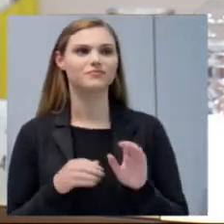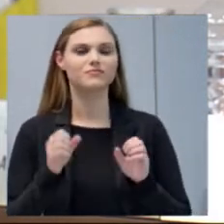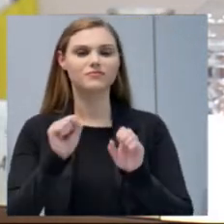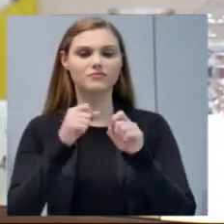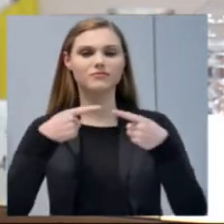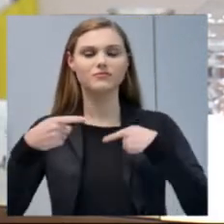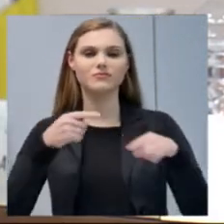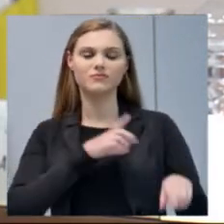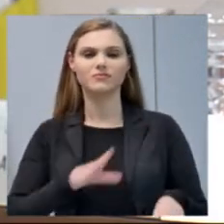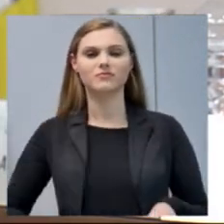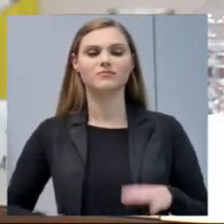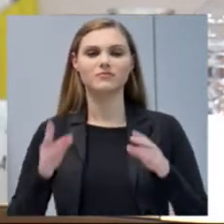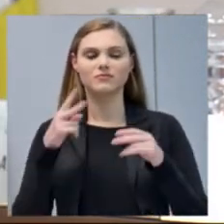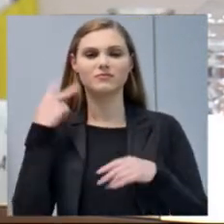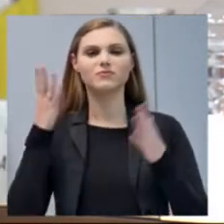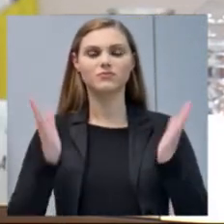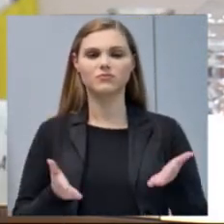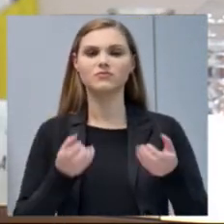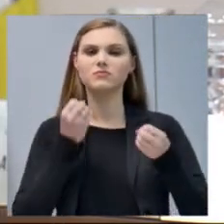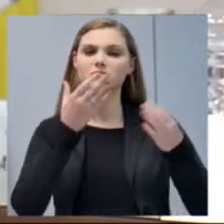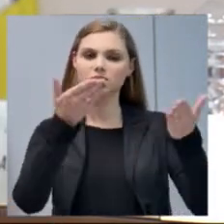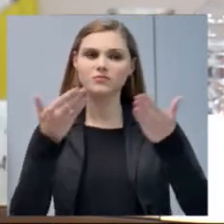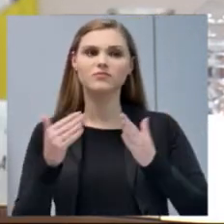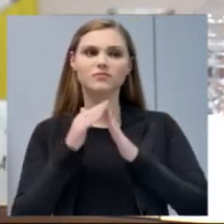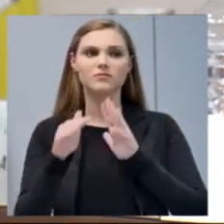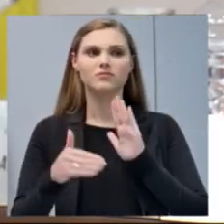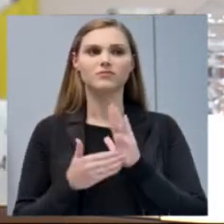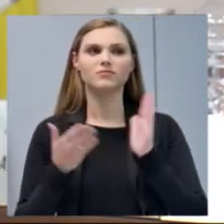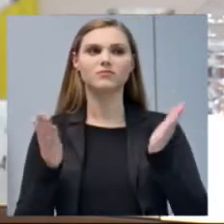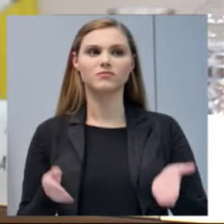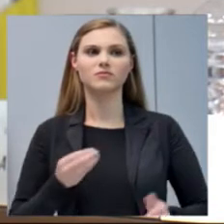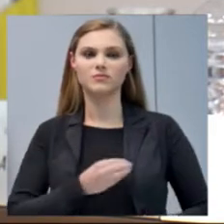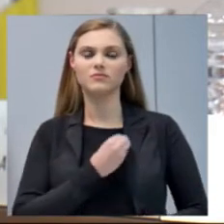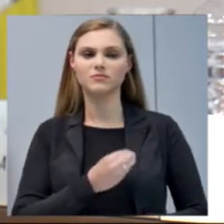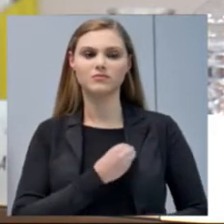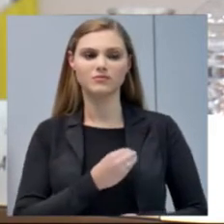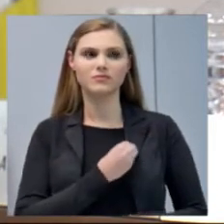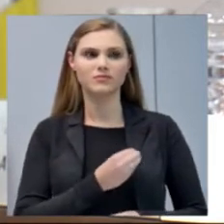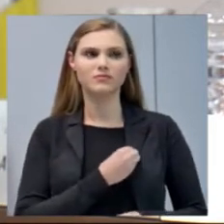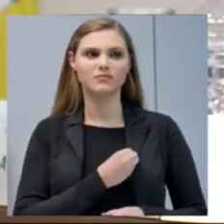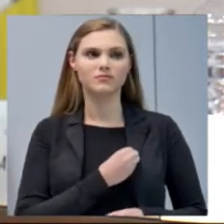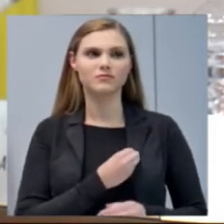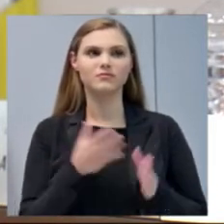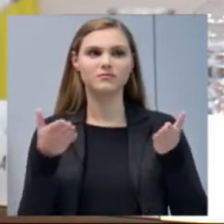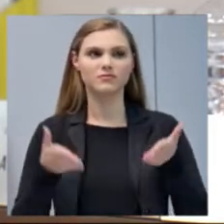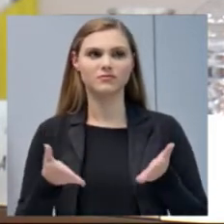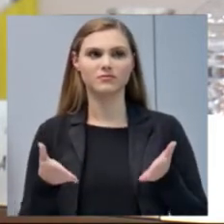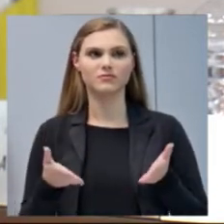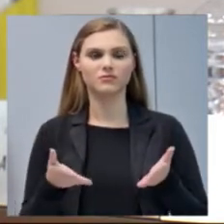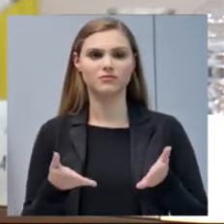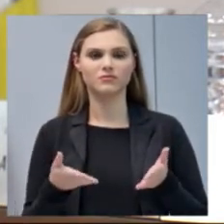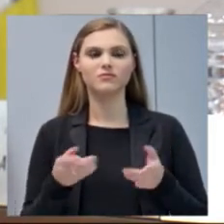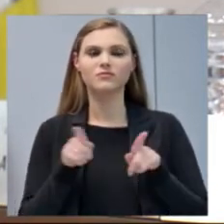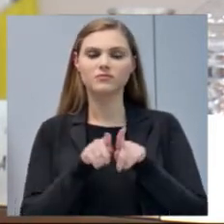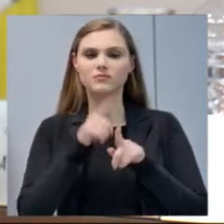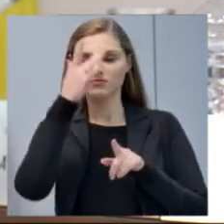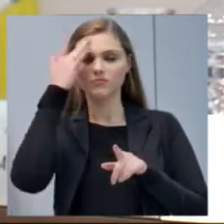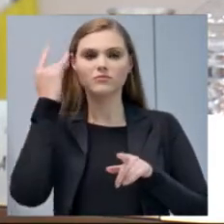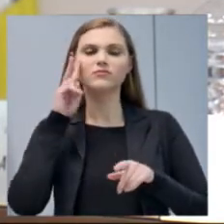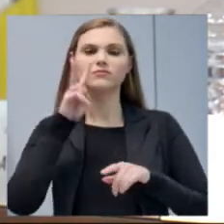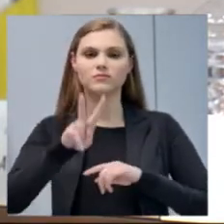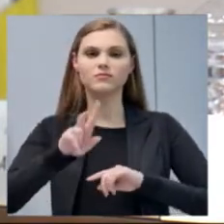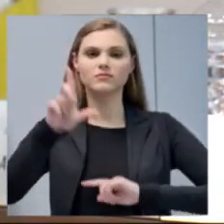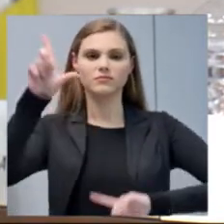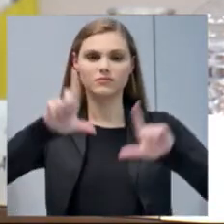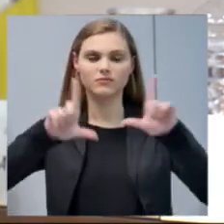...2017, desejando as boas-vindas a todos que fazem presentes aqui no plenário desta casa e àqueles também que nos acompanham através do TV